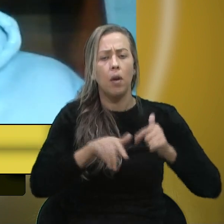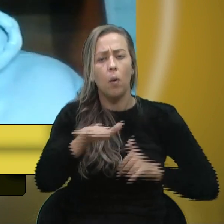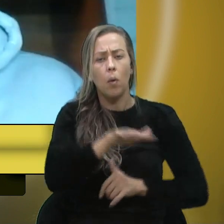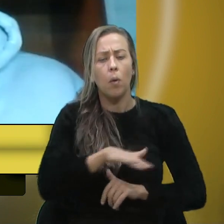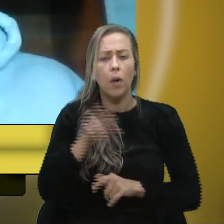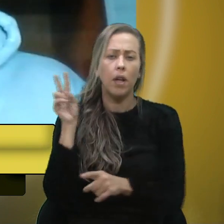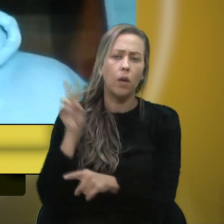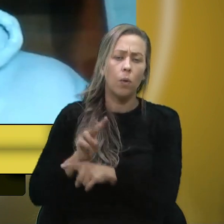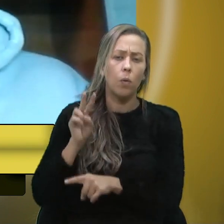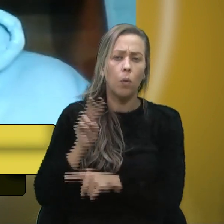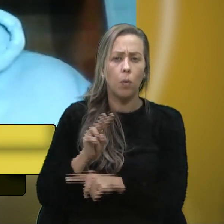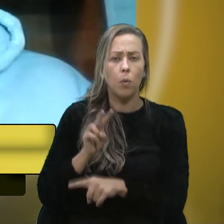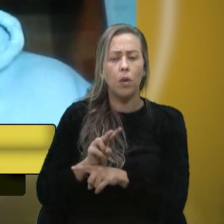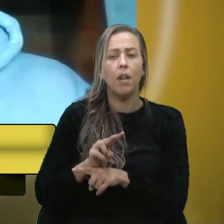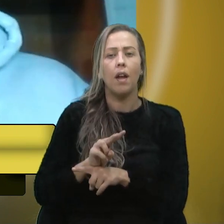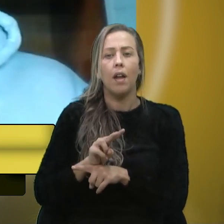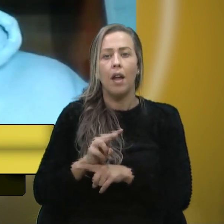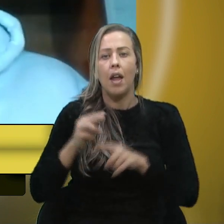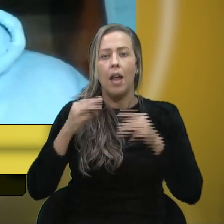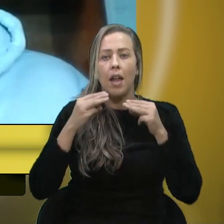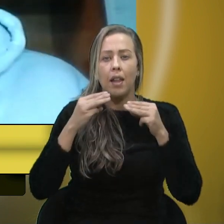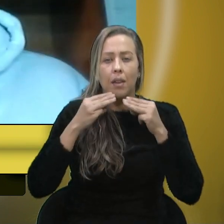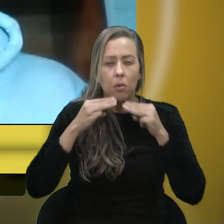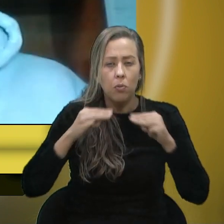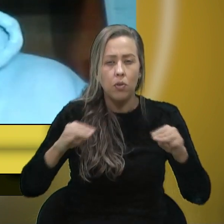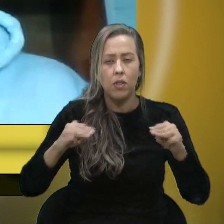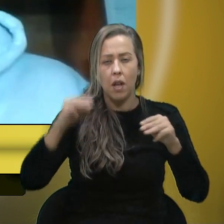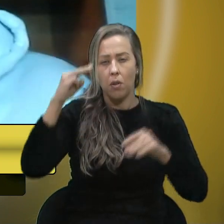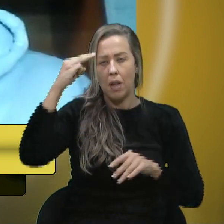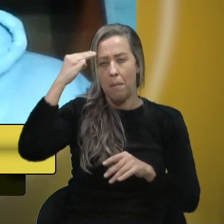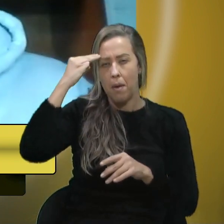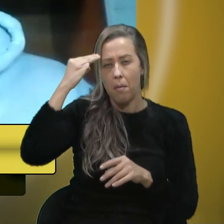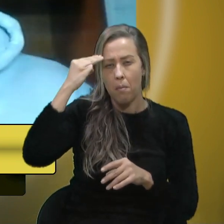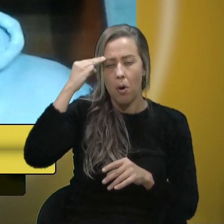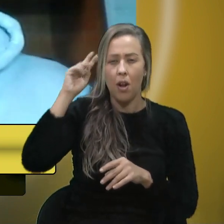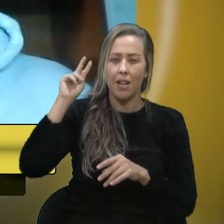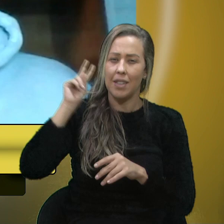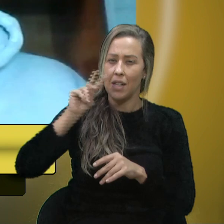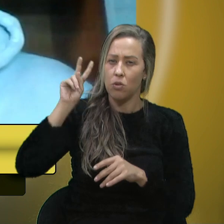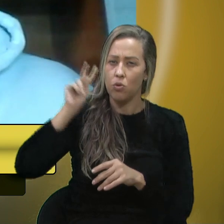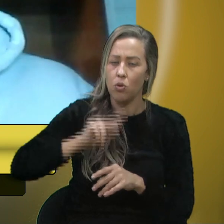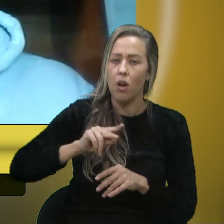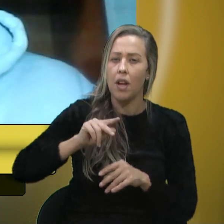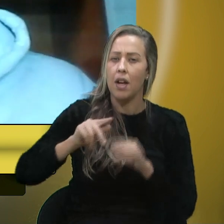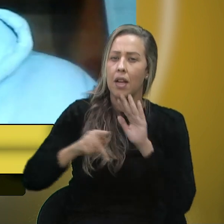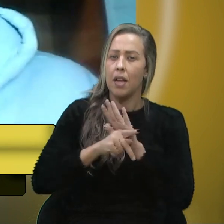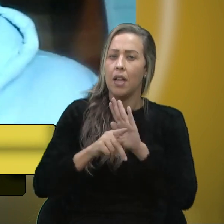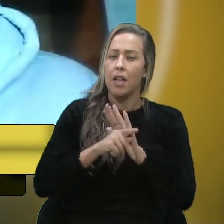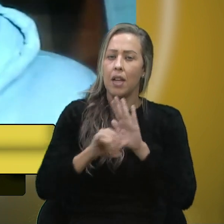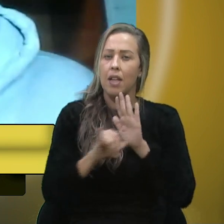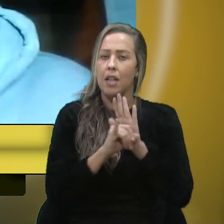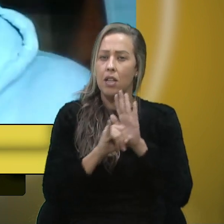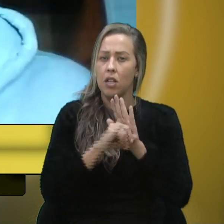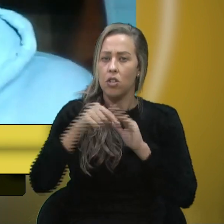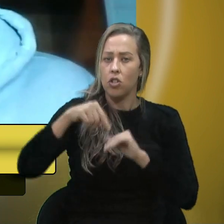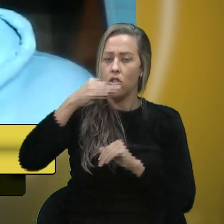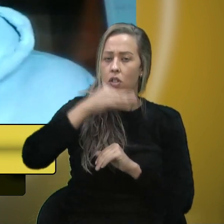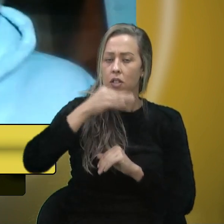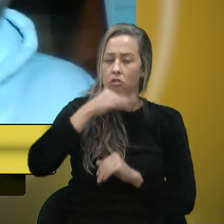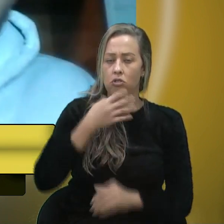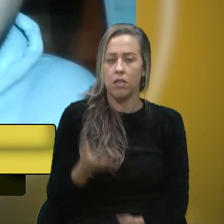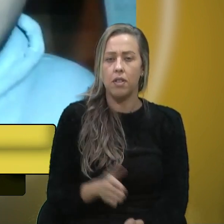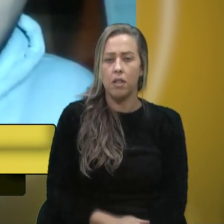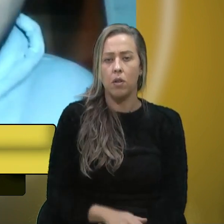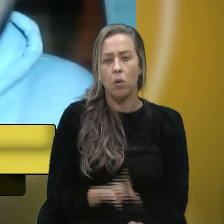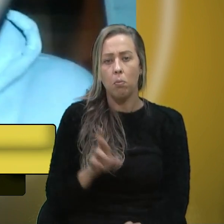cuida da memória da história do patrimônio histórico e da identidade da nossa cidade então em